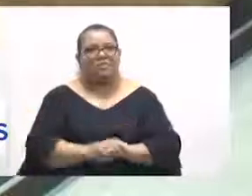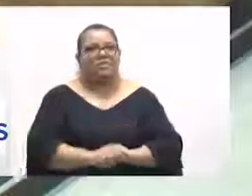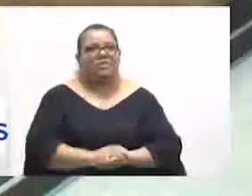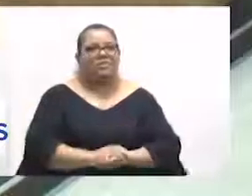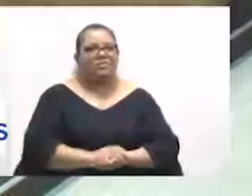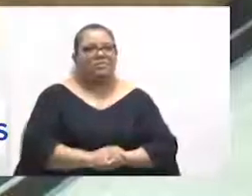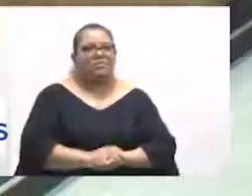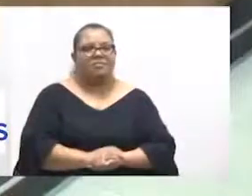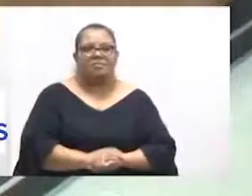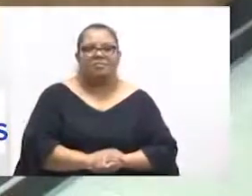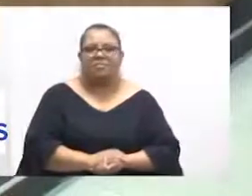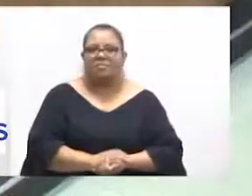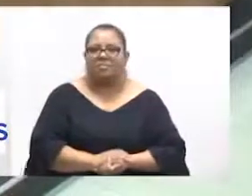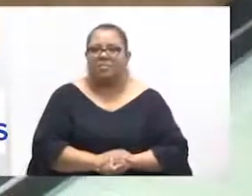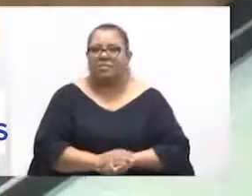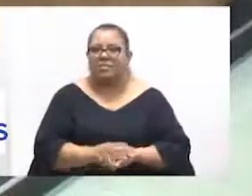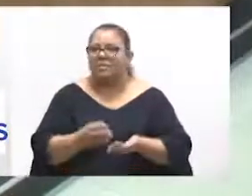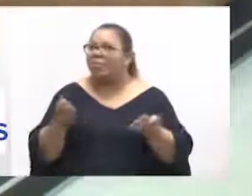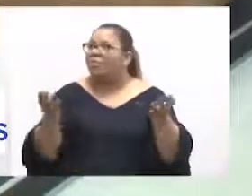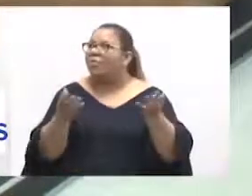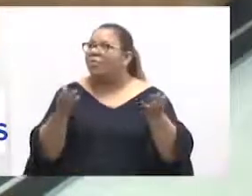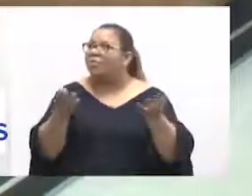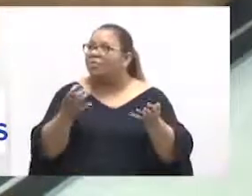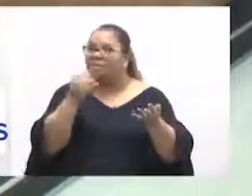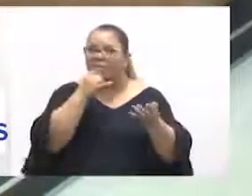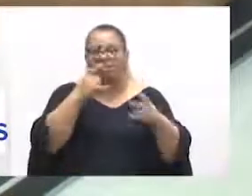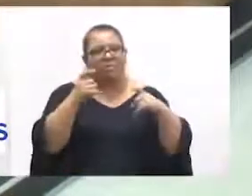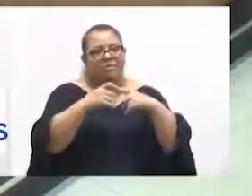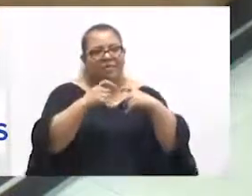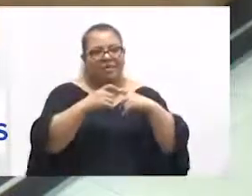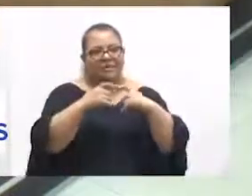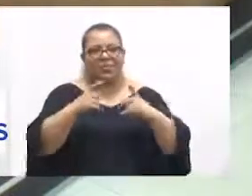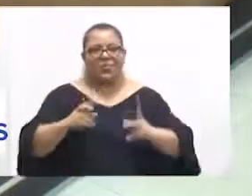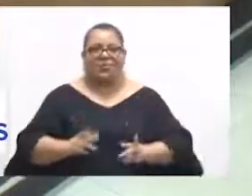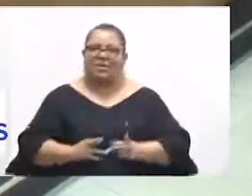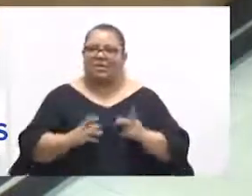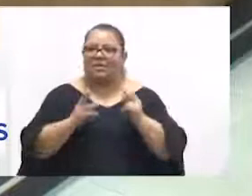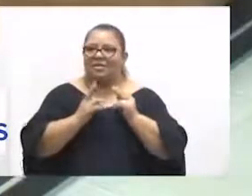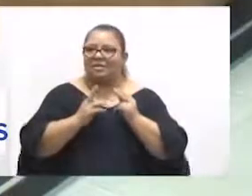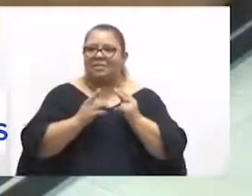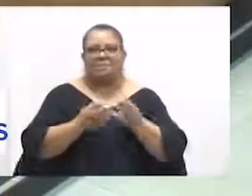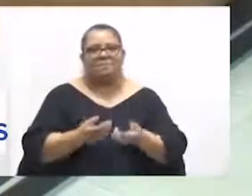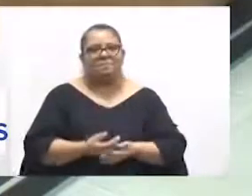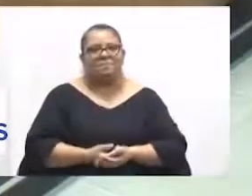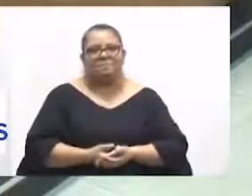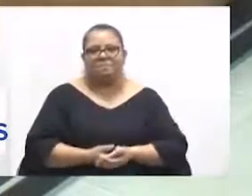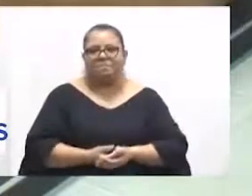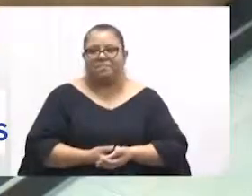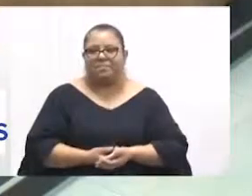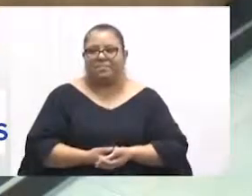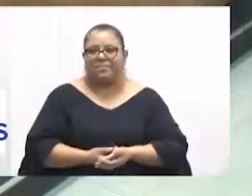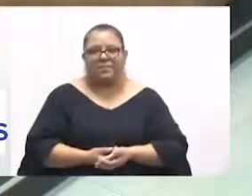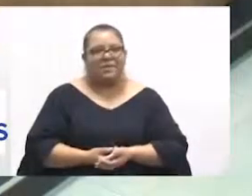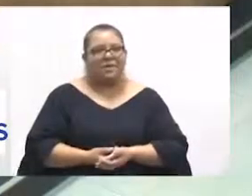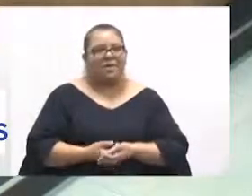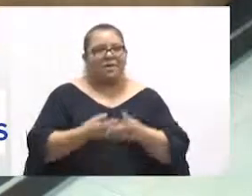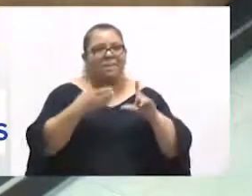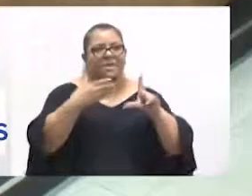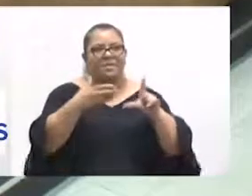Eu sou o Dr. Eduardo, eu sou oncologista do Hospital de Câncer e tenho uma apresentação.